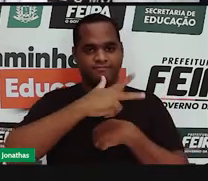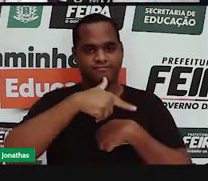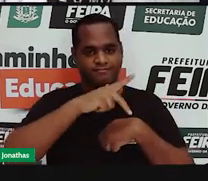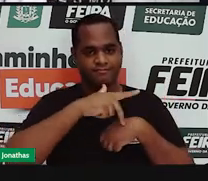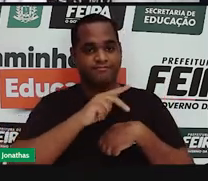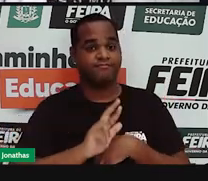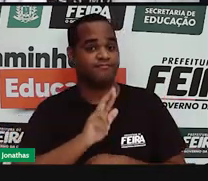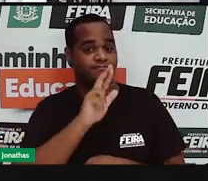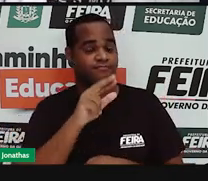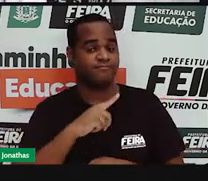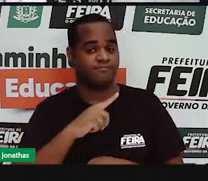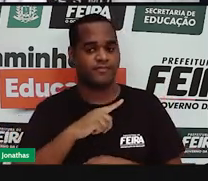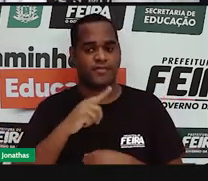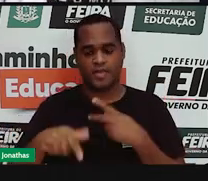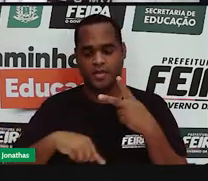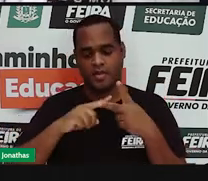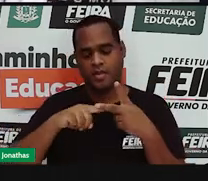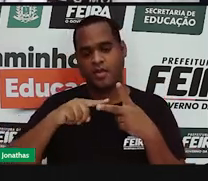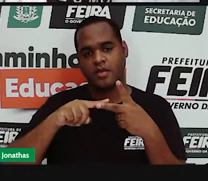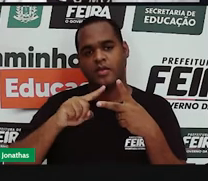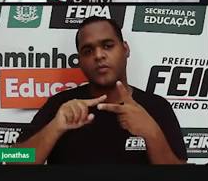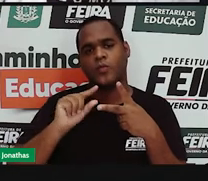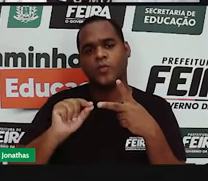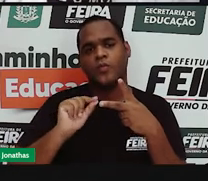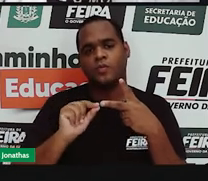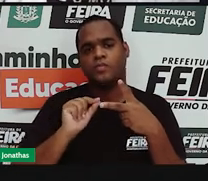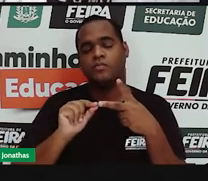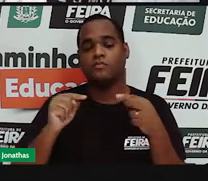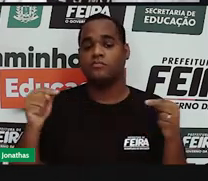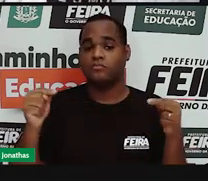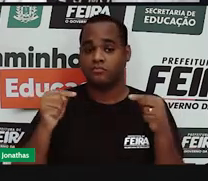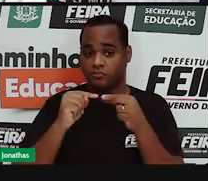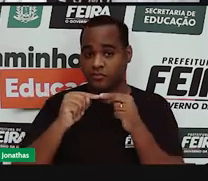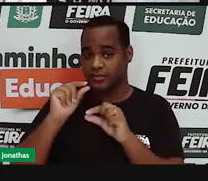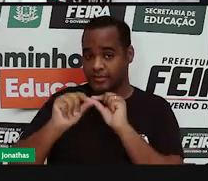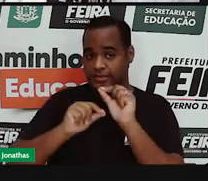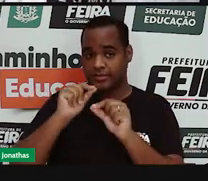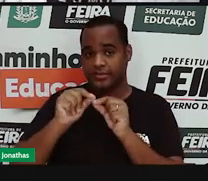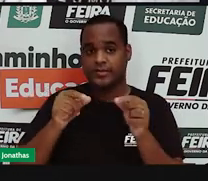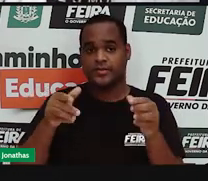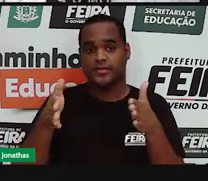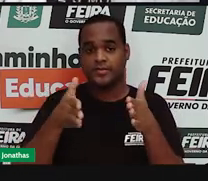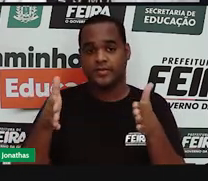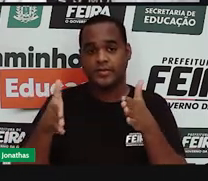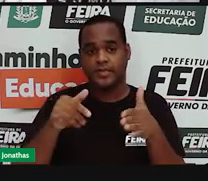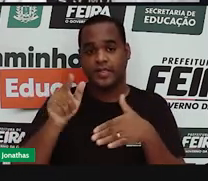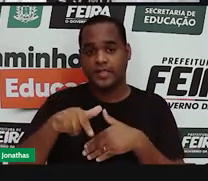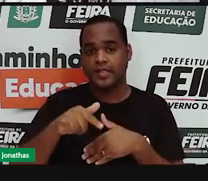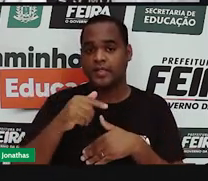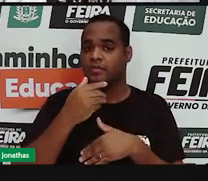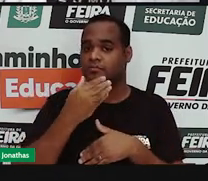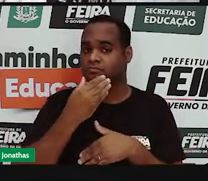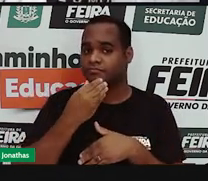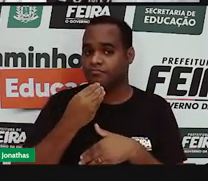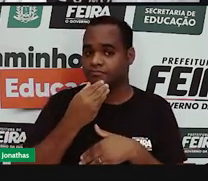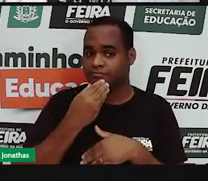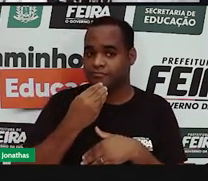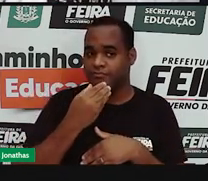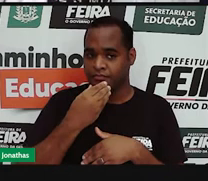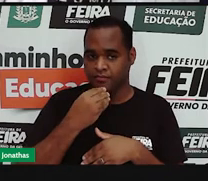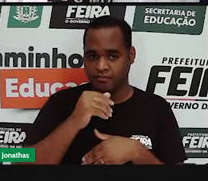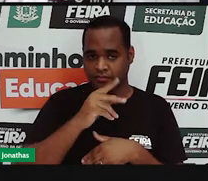Brasil monarco, a monarquia, se refere ao período em que o Brasil foi governado por